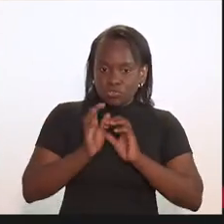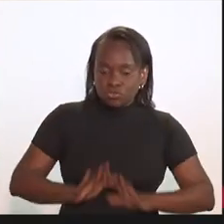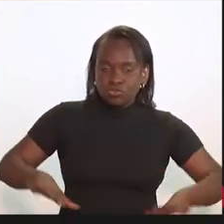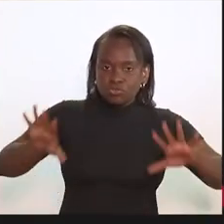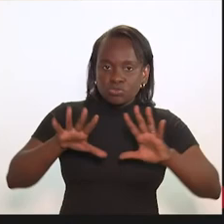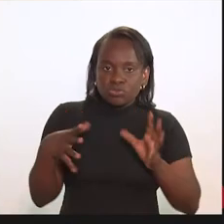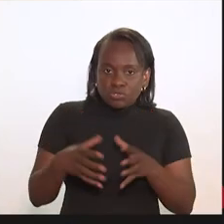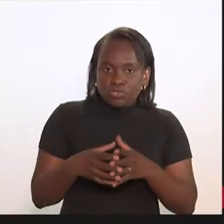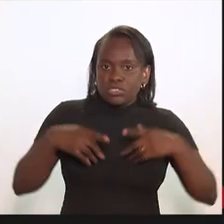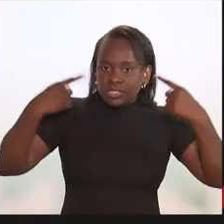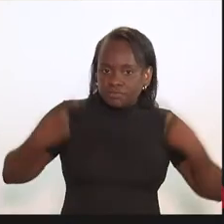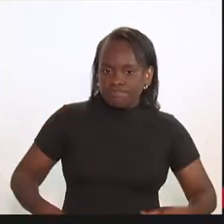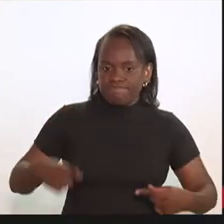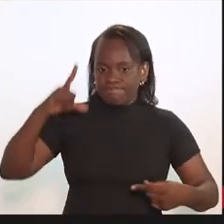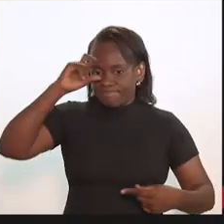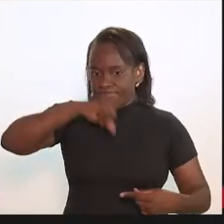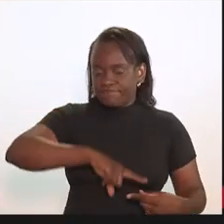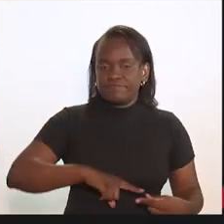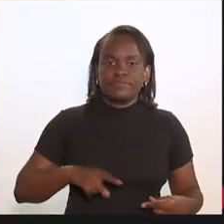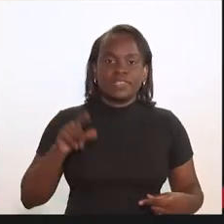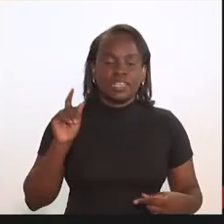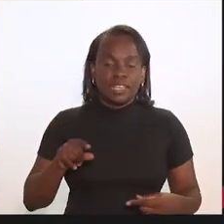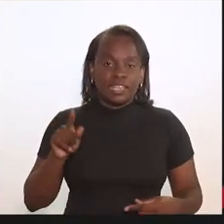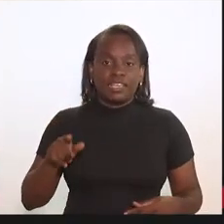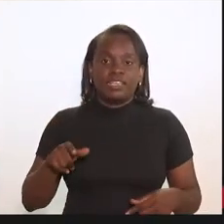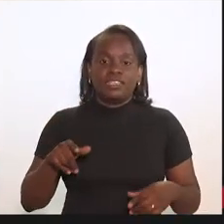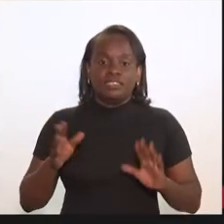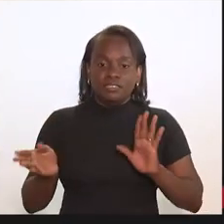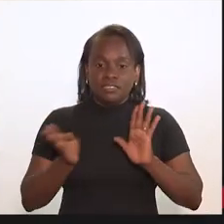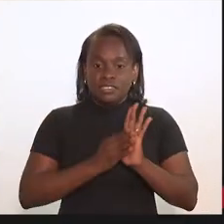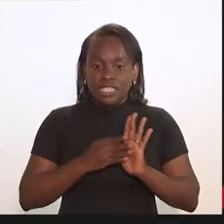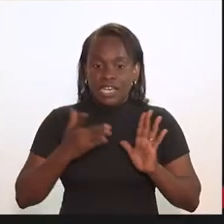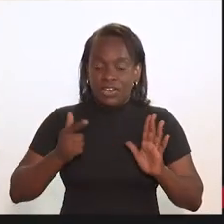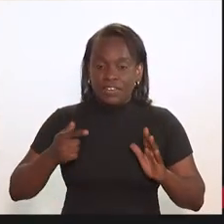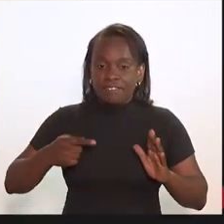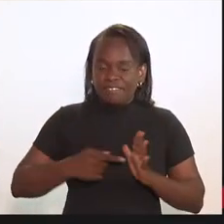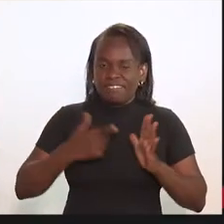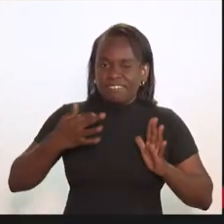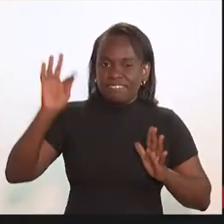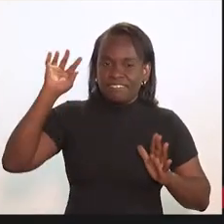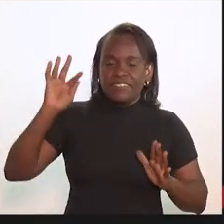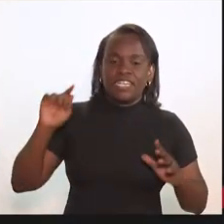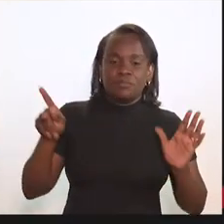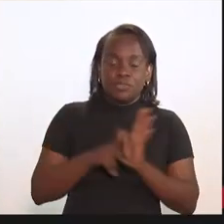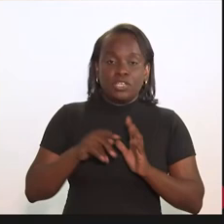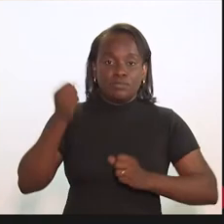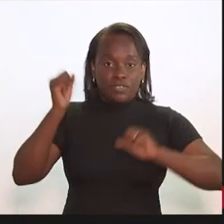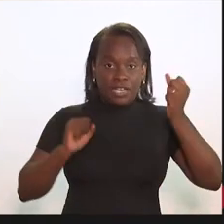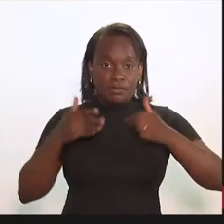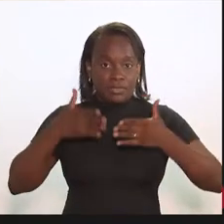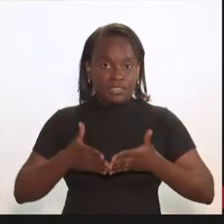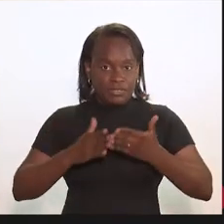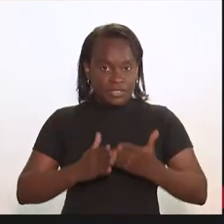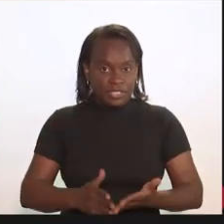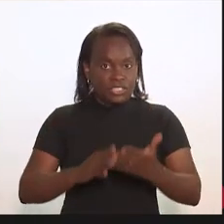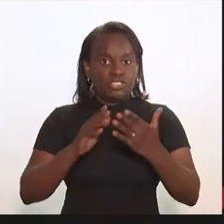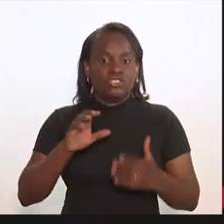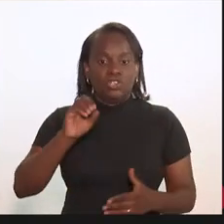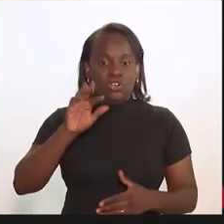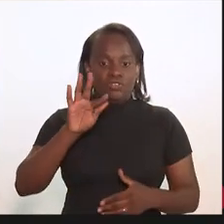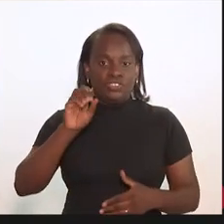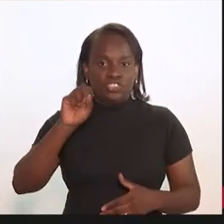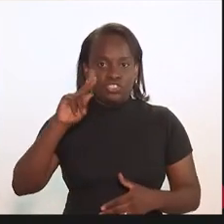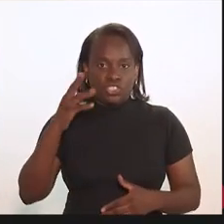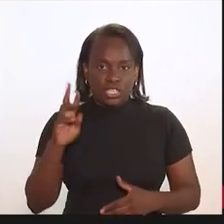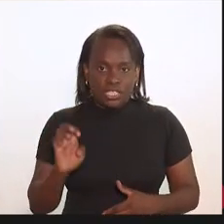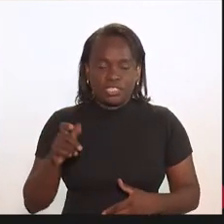junto com todos nós, esse grande desafio que é colocar aí o dedo na ferida da indústria naval, a de